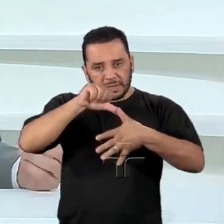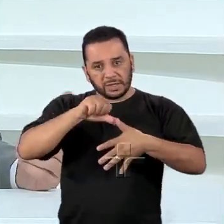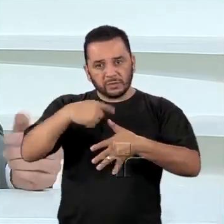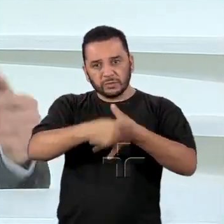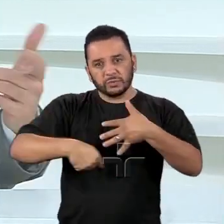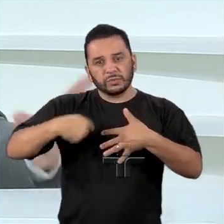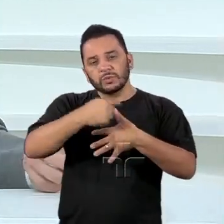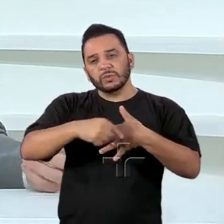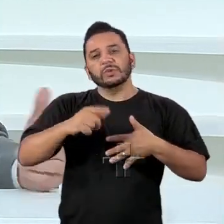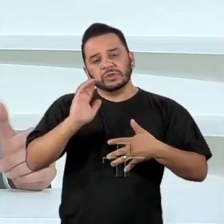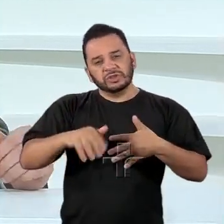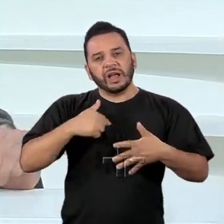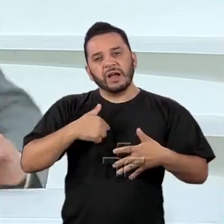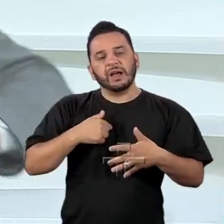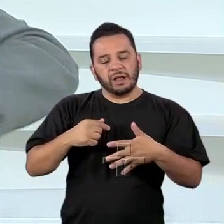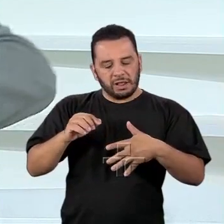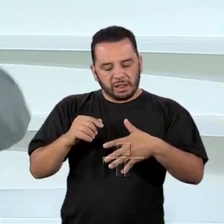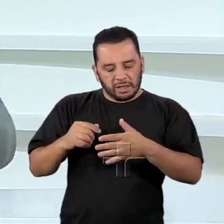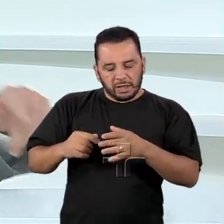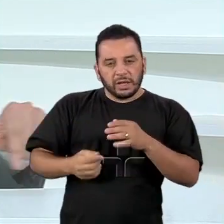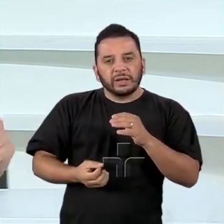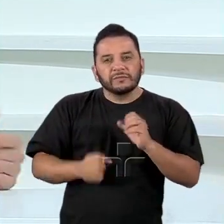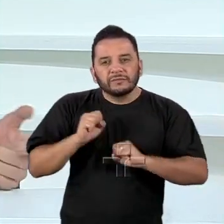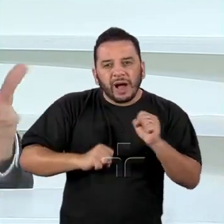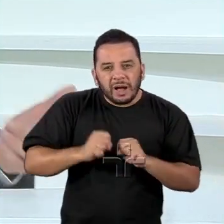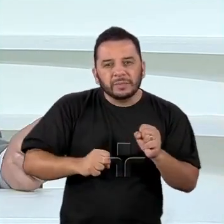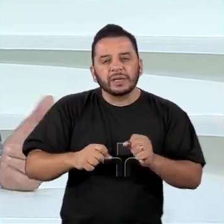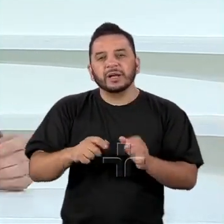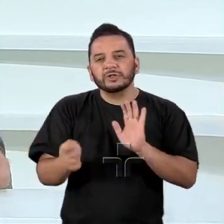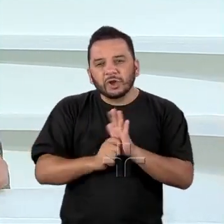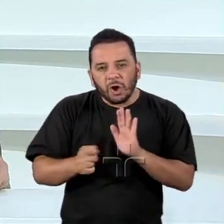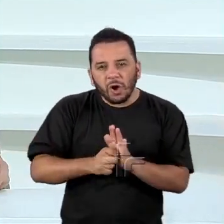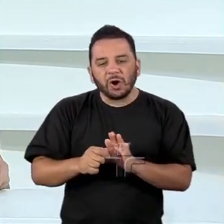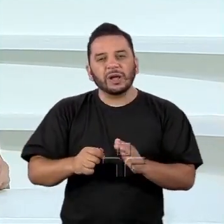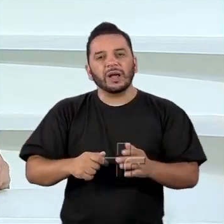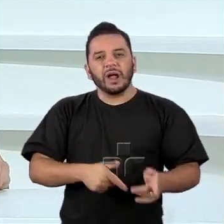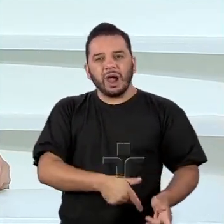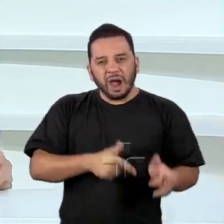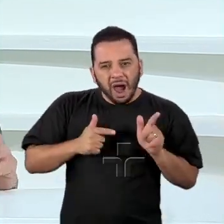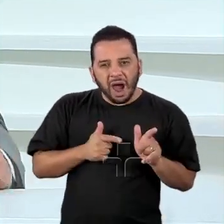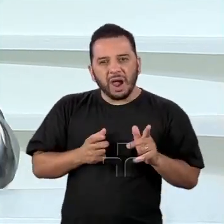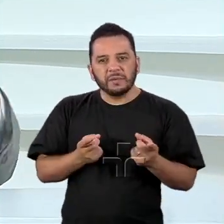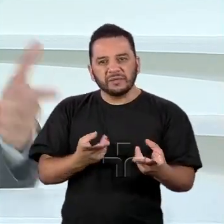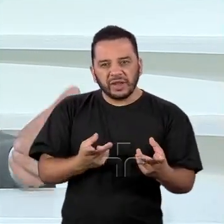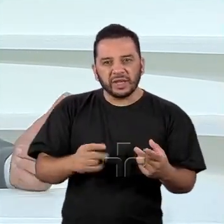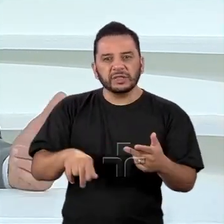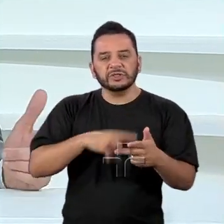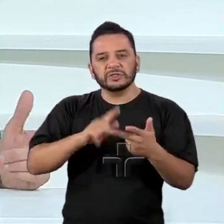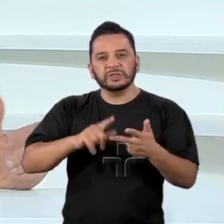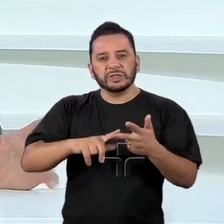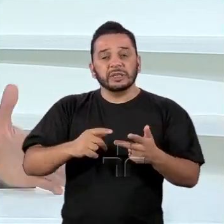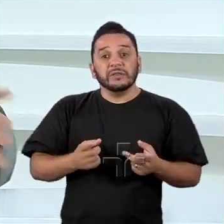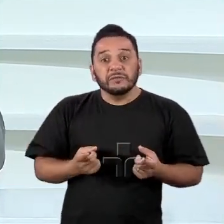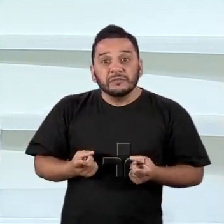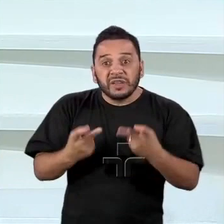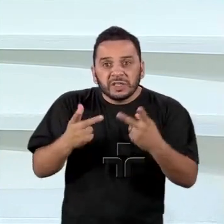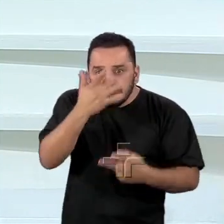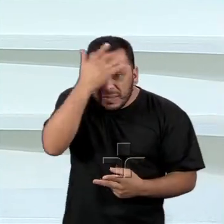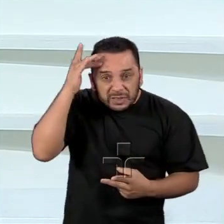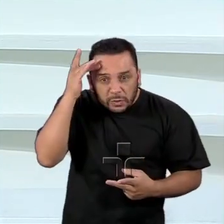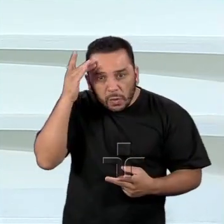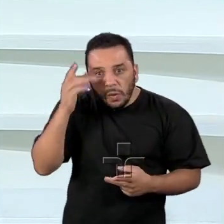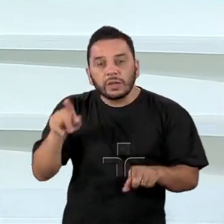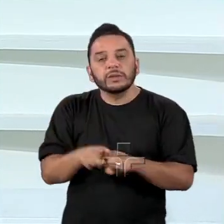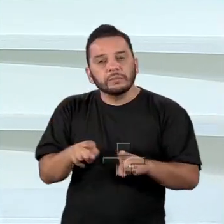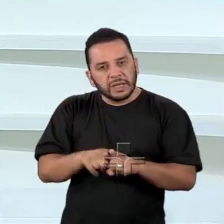produção, de drogas, de tráfico de armas, de tráfico de pessoas, de lavagem de dinheiro, que é um tema